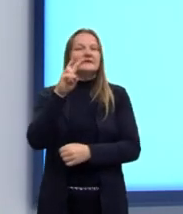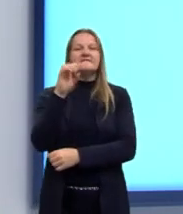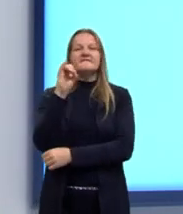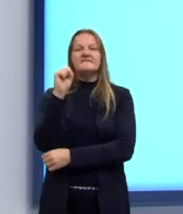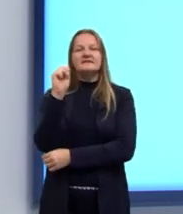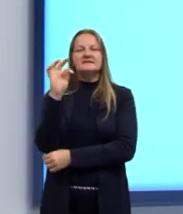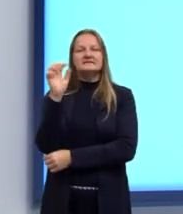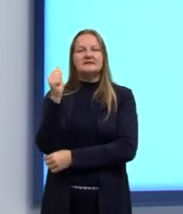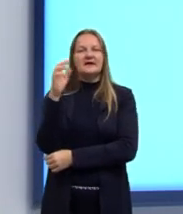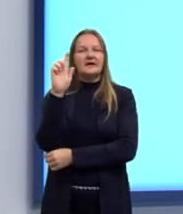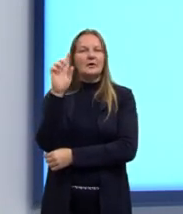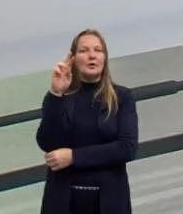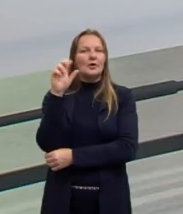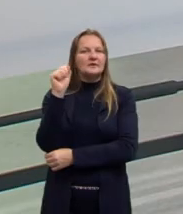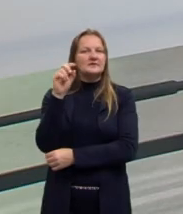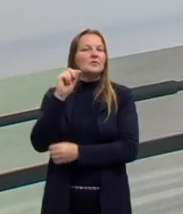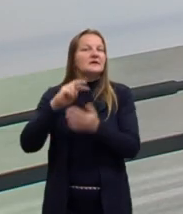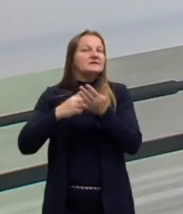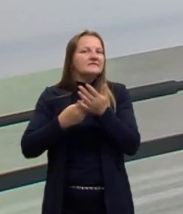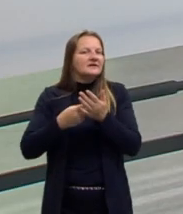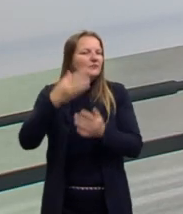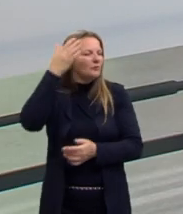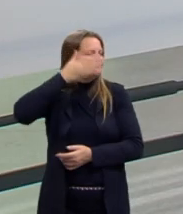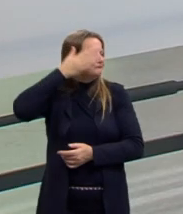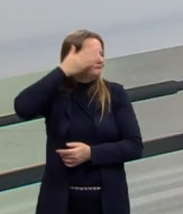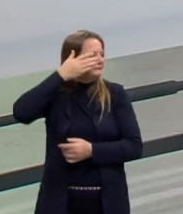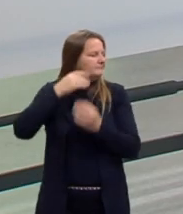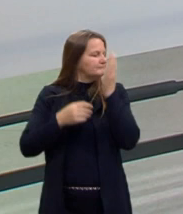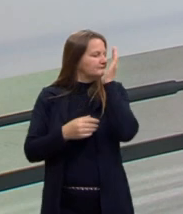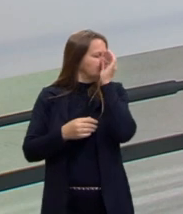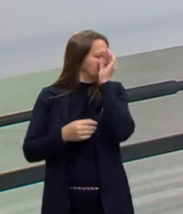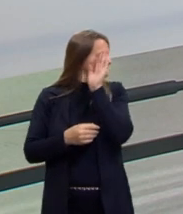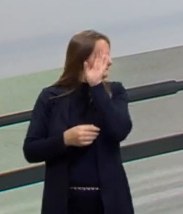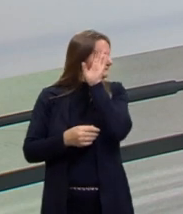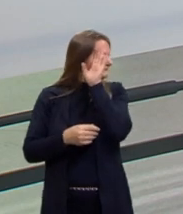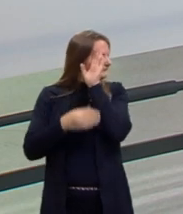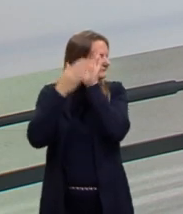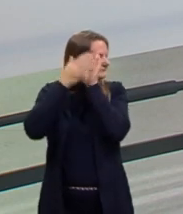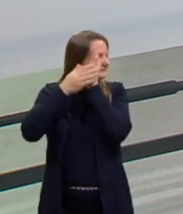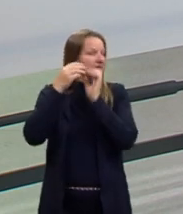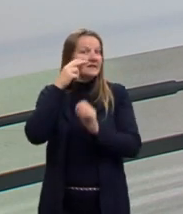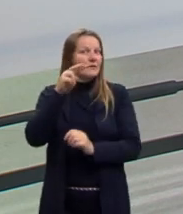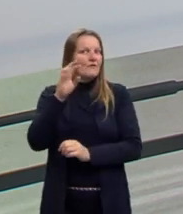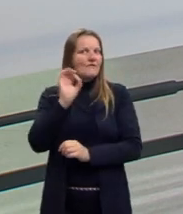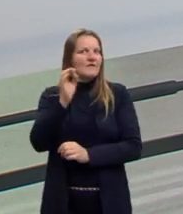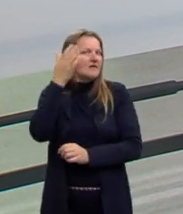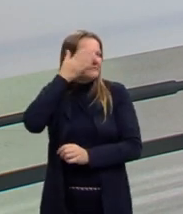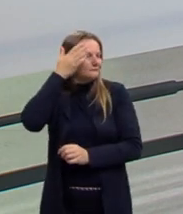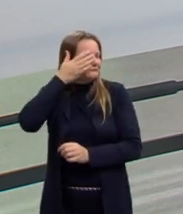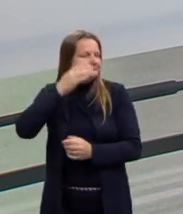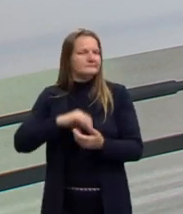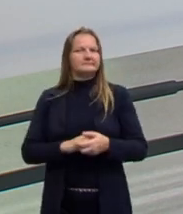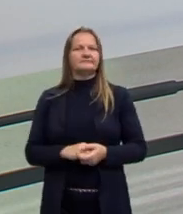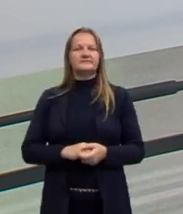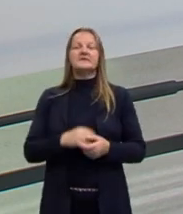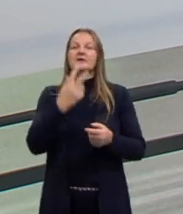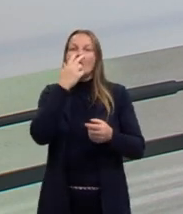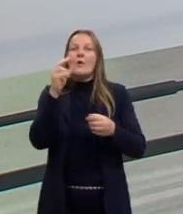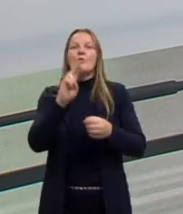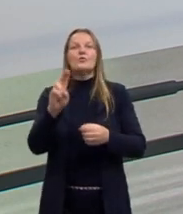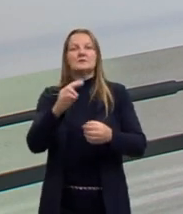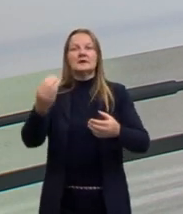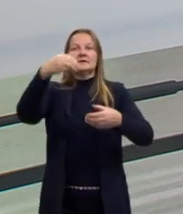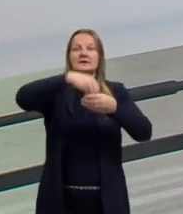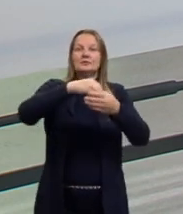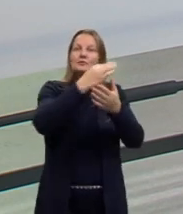a gente tem essa expressão para mostrar, por exemplo, às vezes vocês querem fazer um uso num texto e vocês não